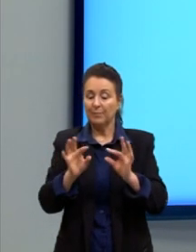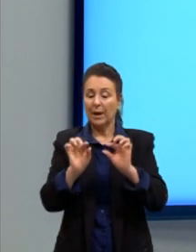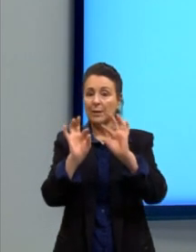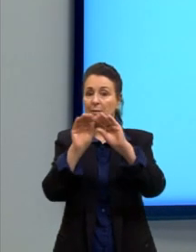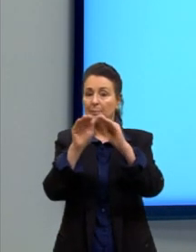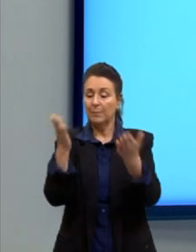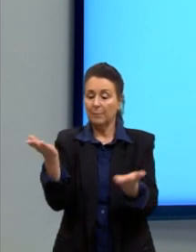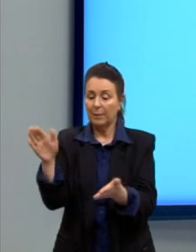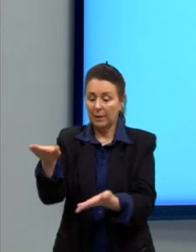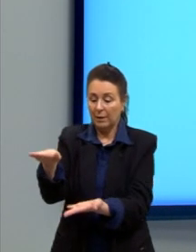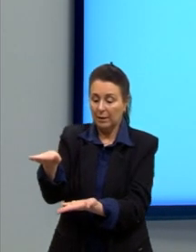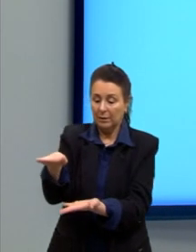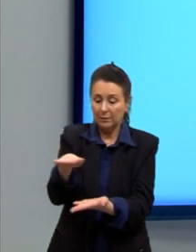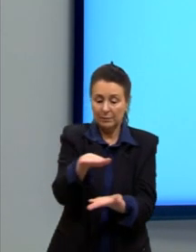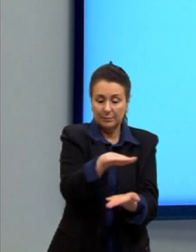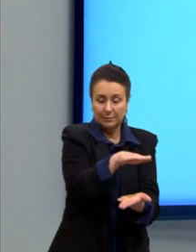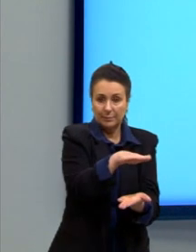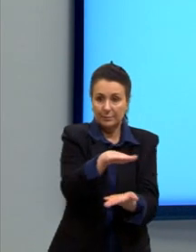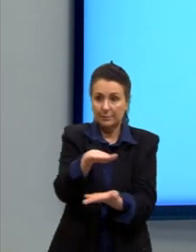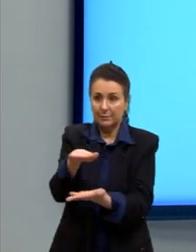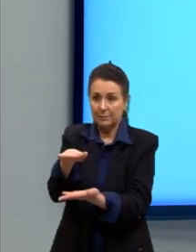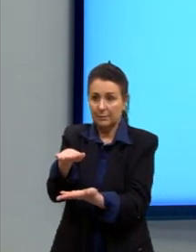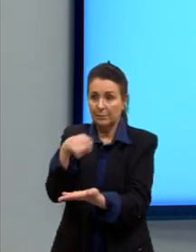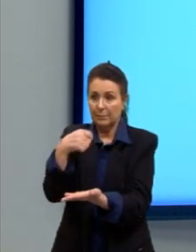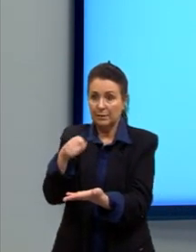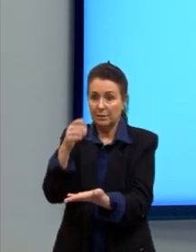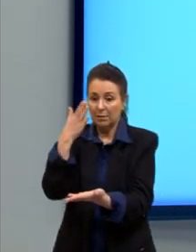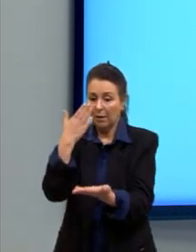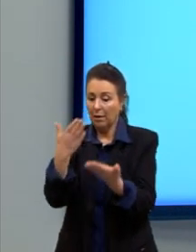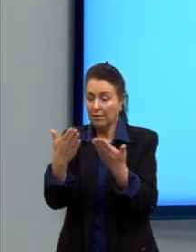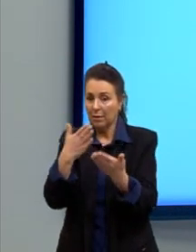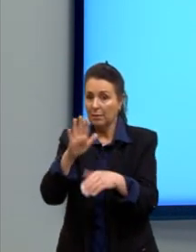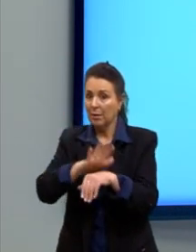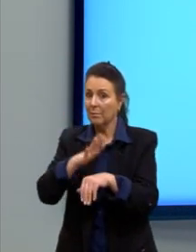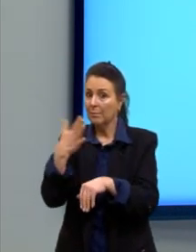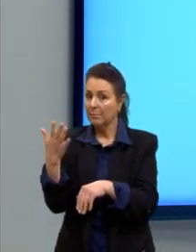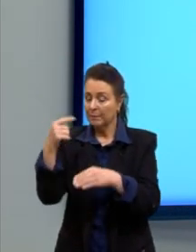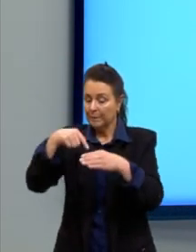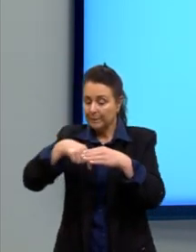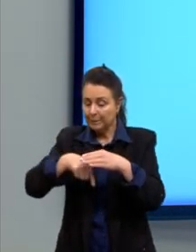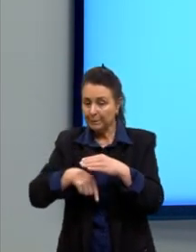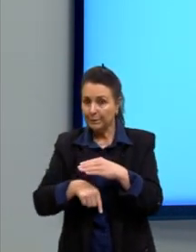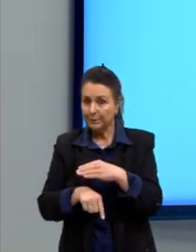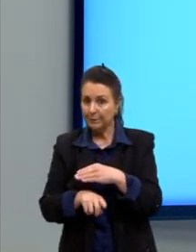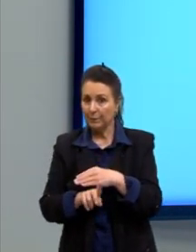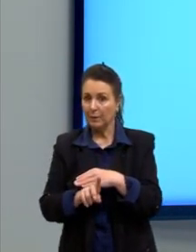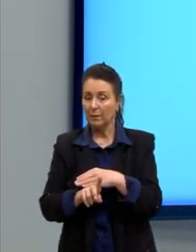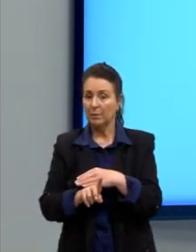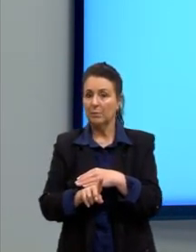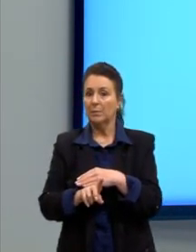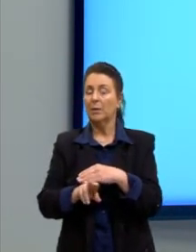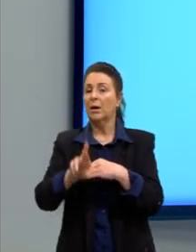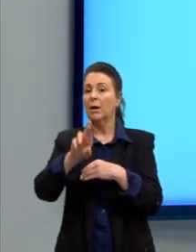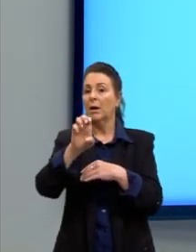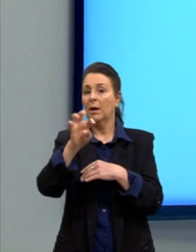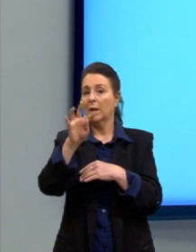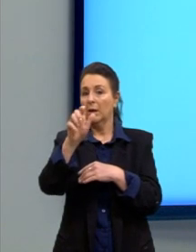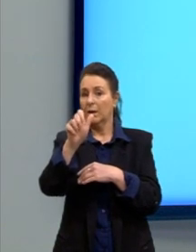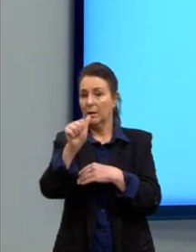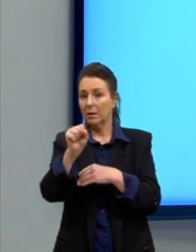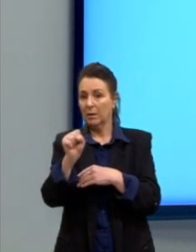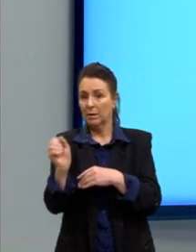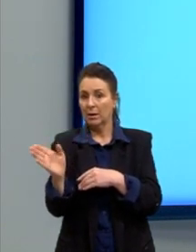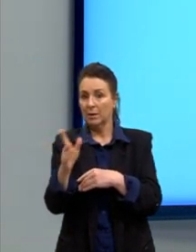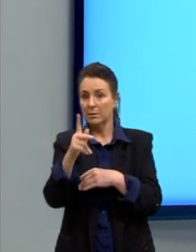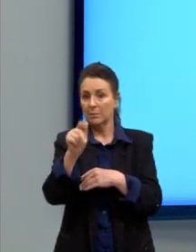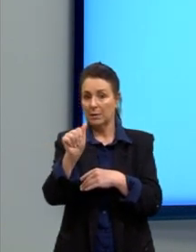paralelas, aí a gente precisa analisar um pouquinho mais. Lembrando, o que são retas paralelas? Aqui a gente tem a